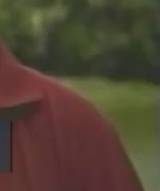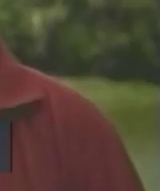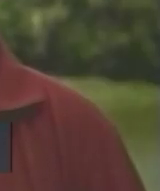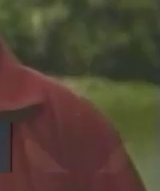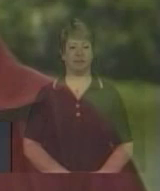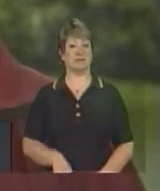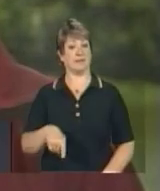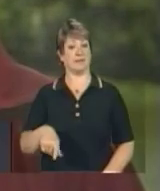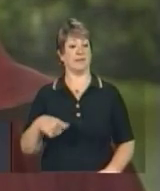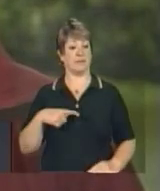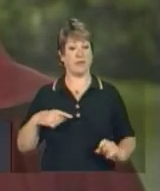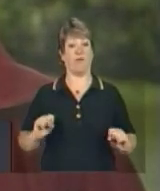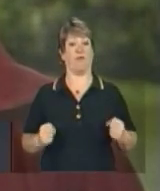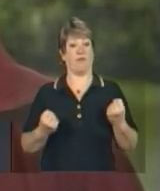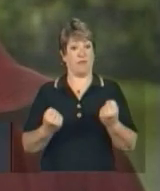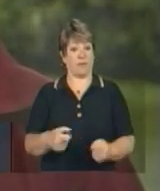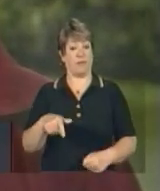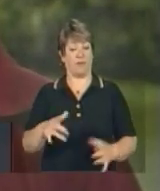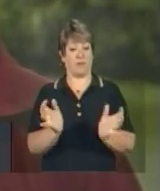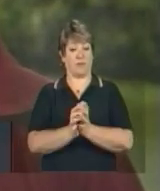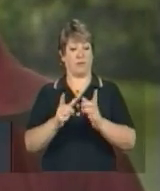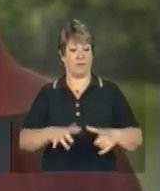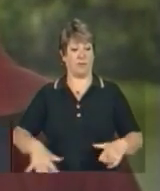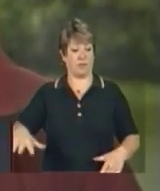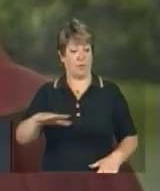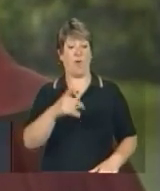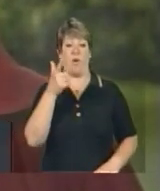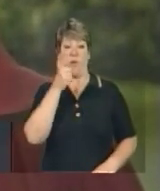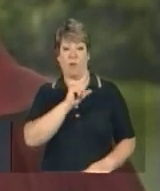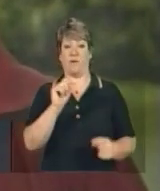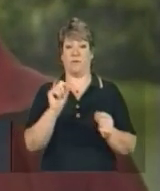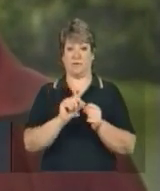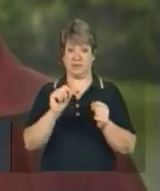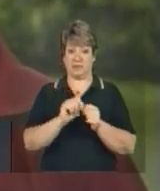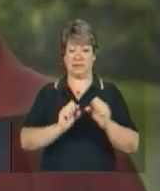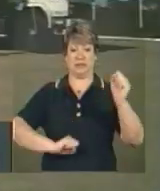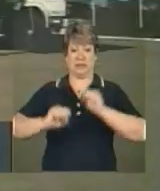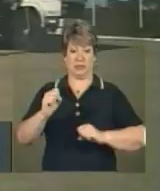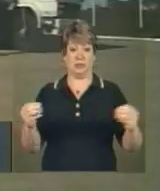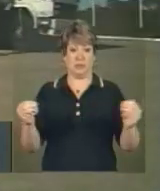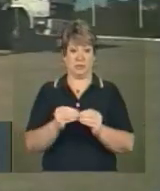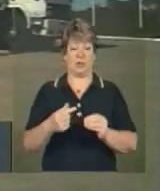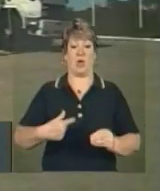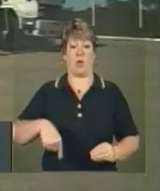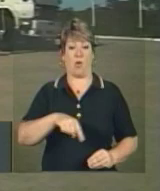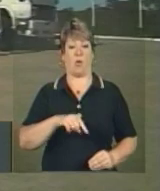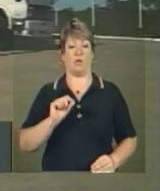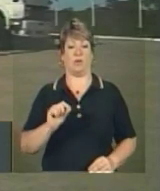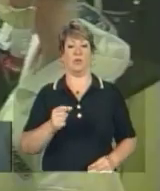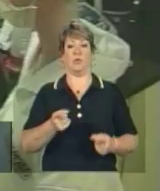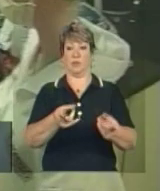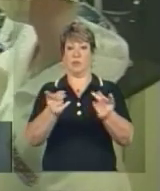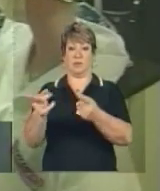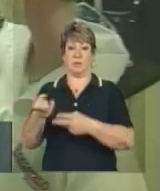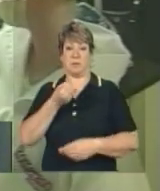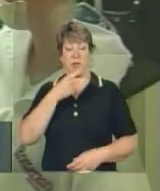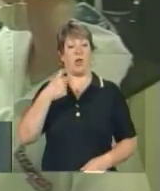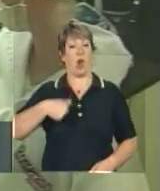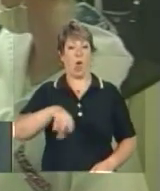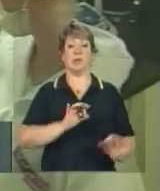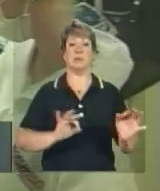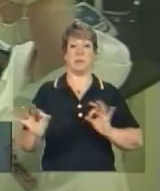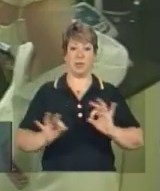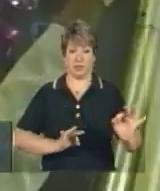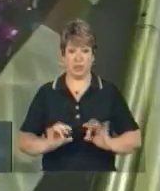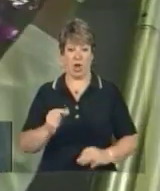Com o fortalecimento da Copar, que ela conseguiu montar a indústria para agregar valor ao nosso produto para chegar no mercado, o nosso projeto